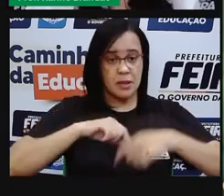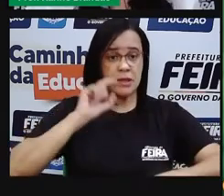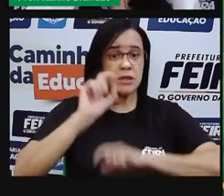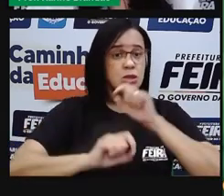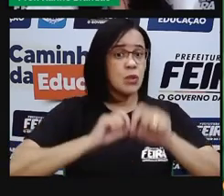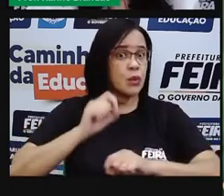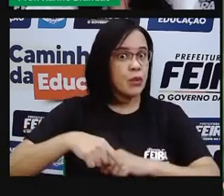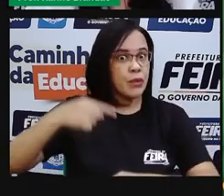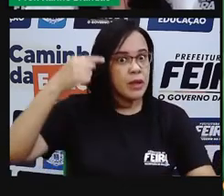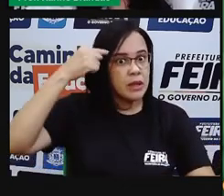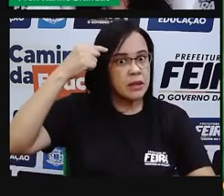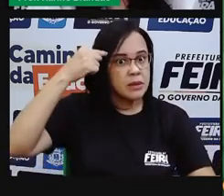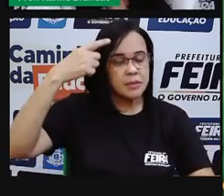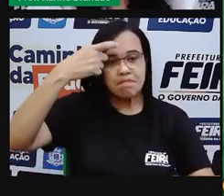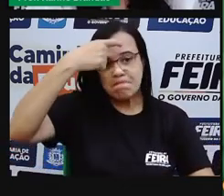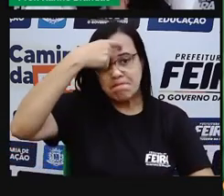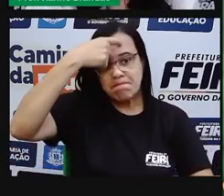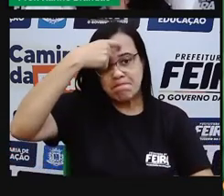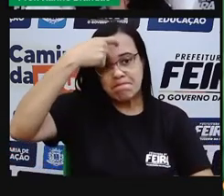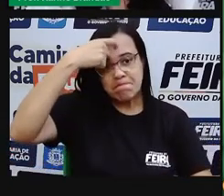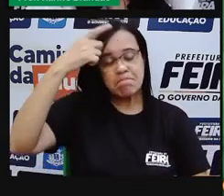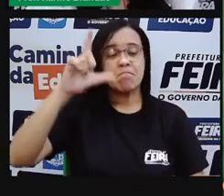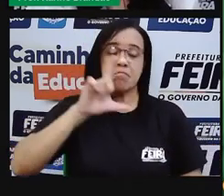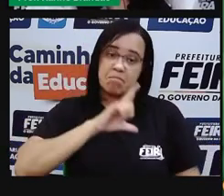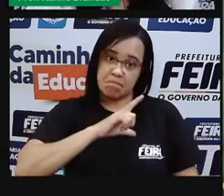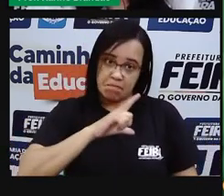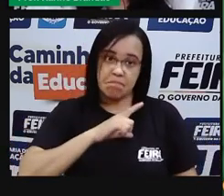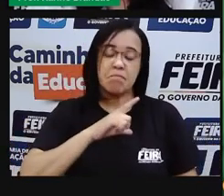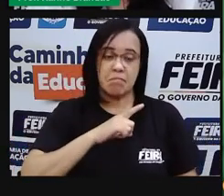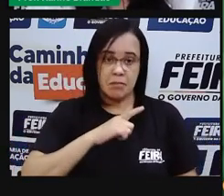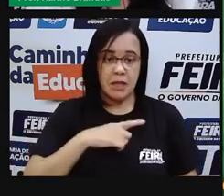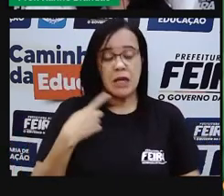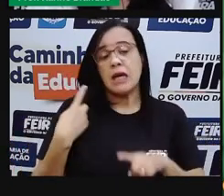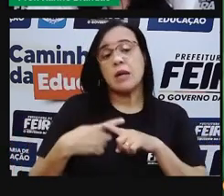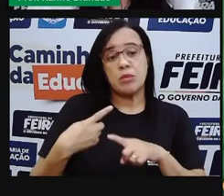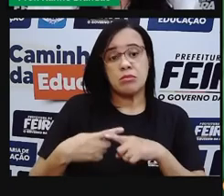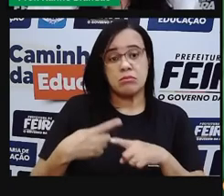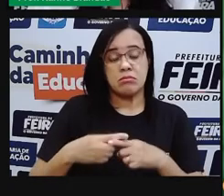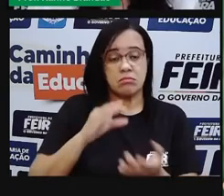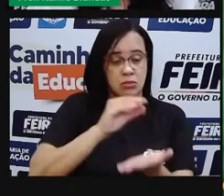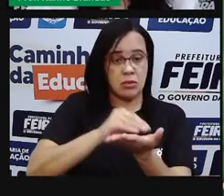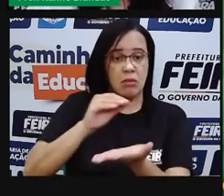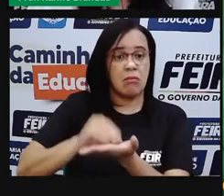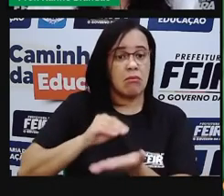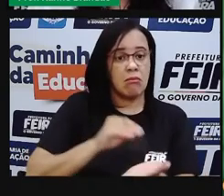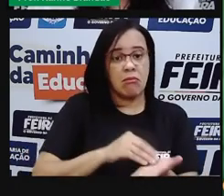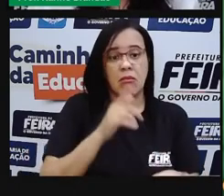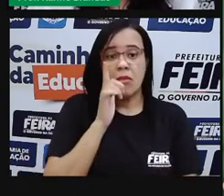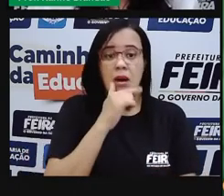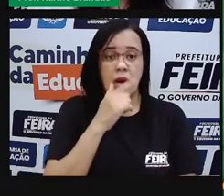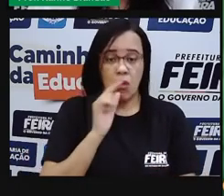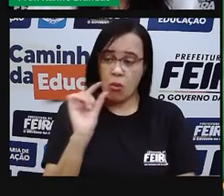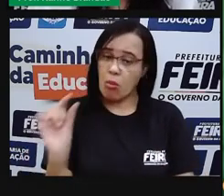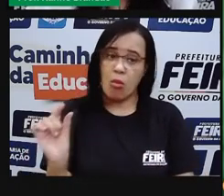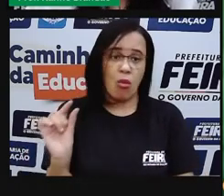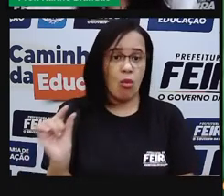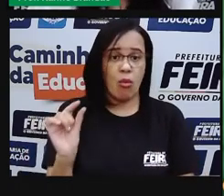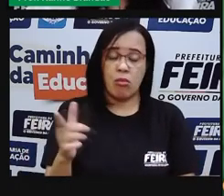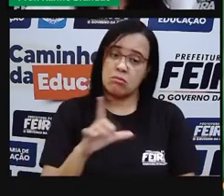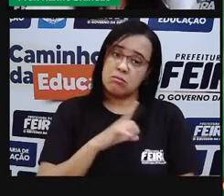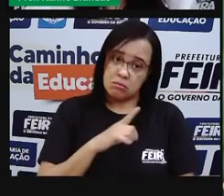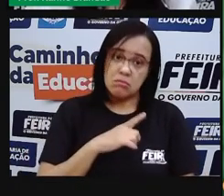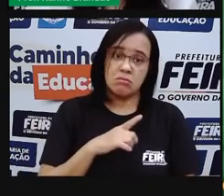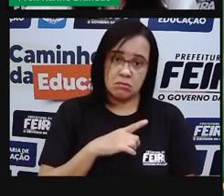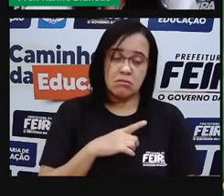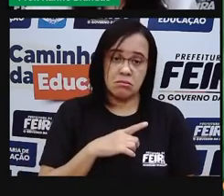líquida, doce, pronta para o consumo, nossa e dos outros seres vivos que aqui